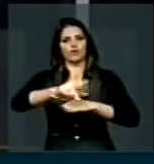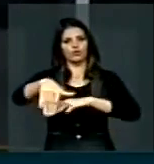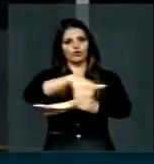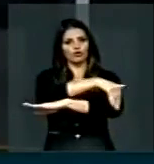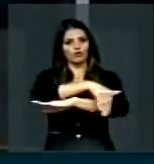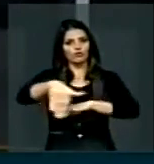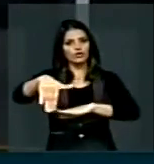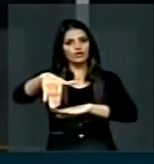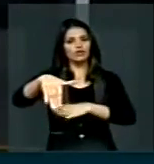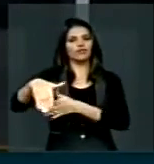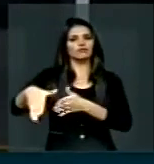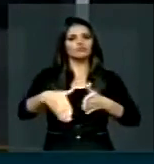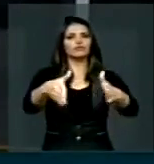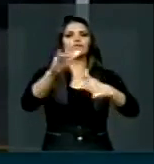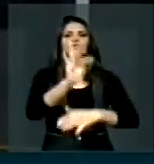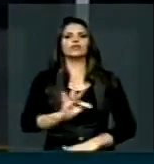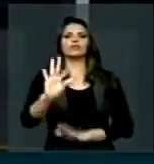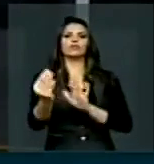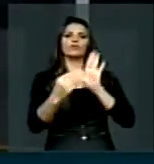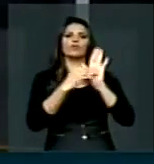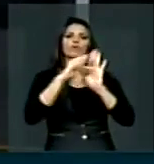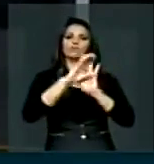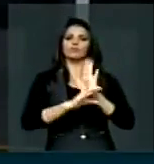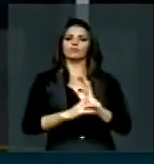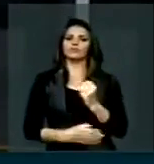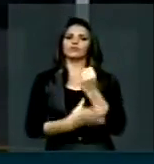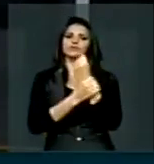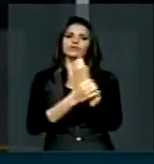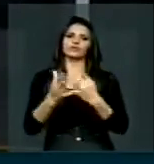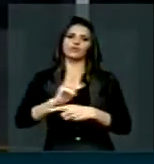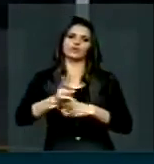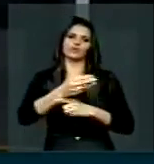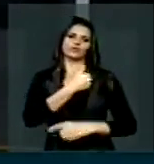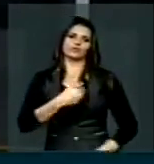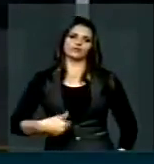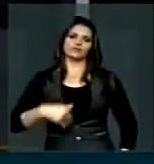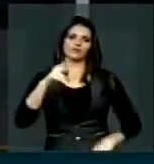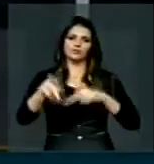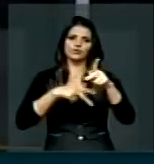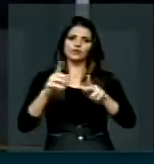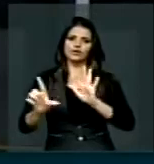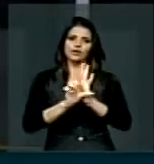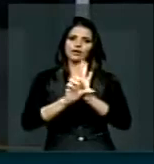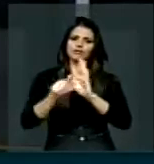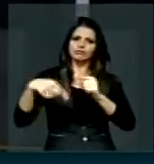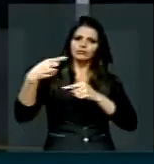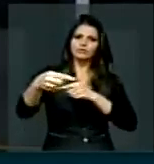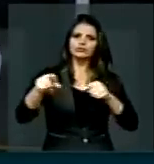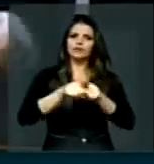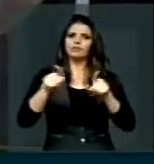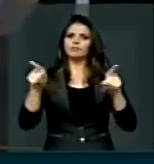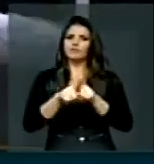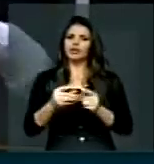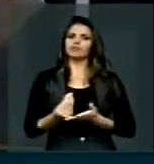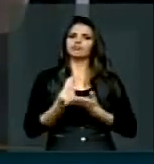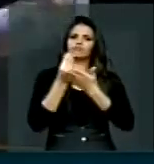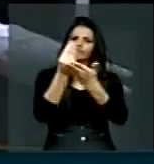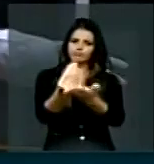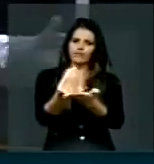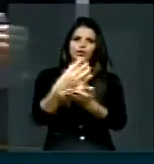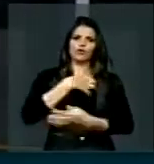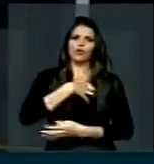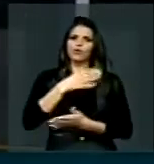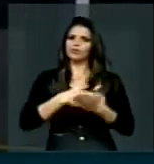Federal no capítulo da segurança pública, através de lei posterior, lhes demos totais